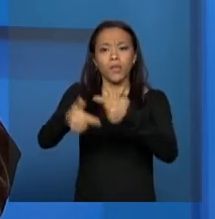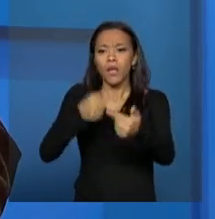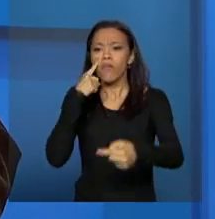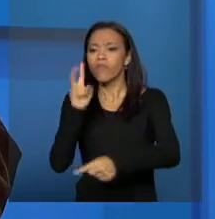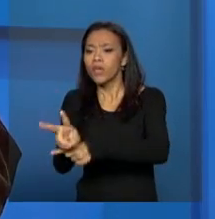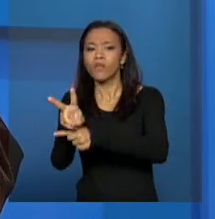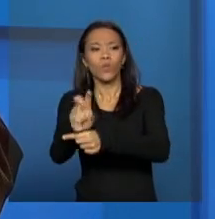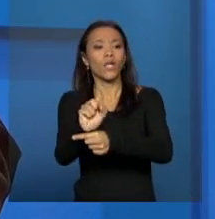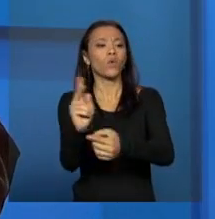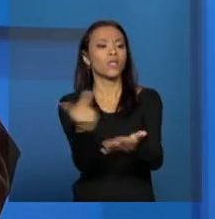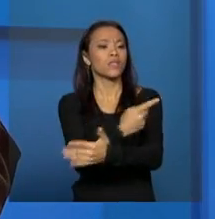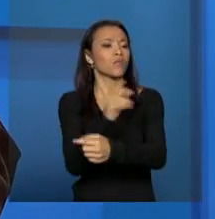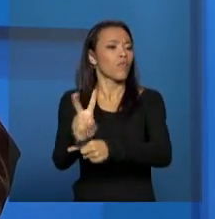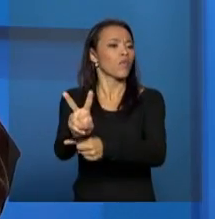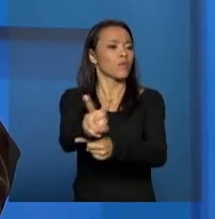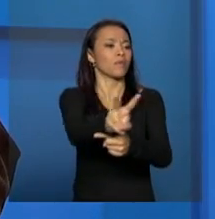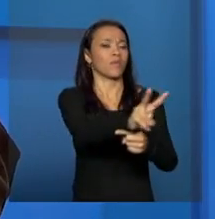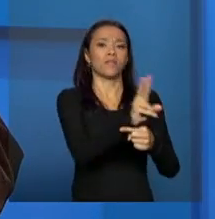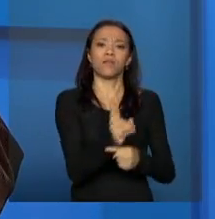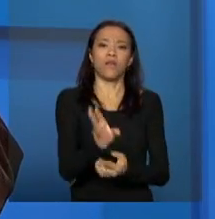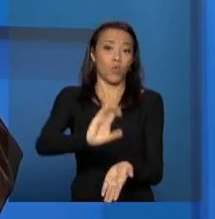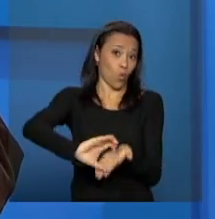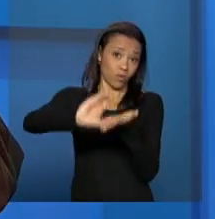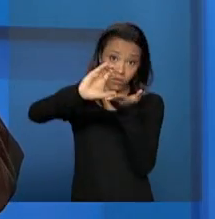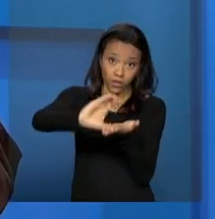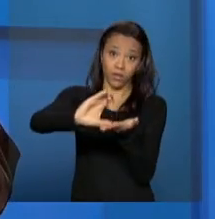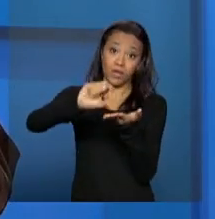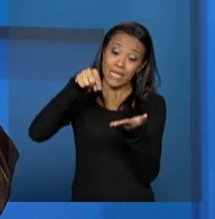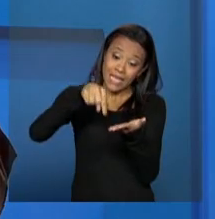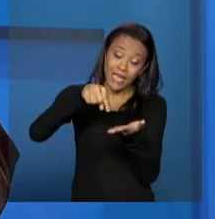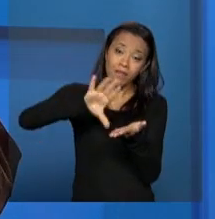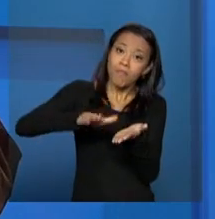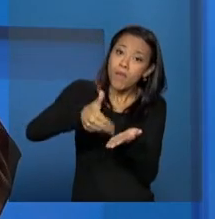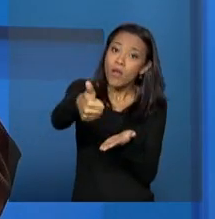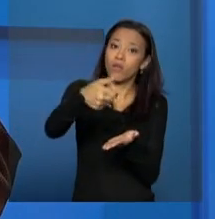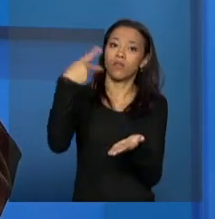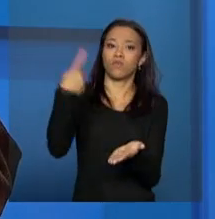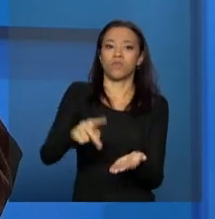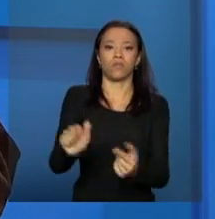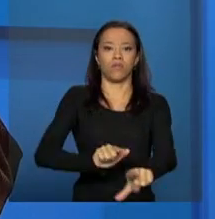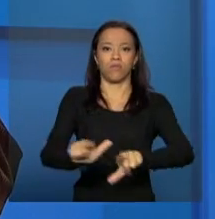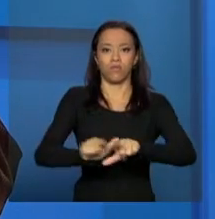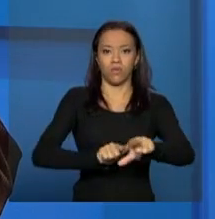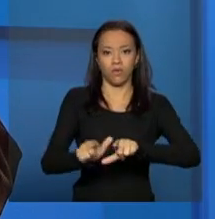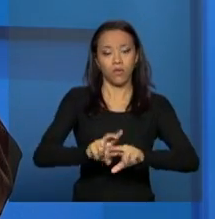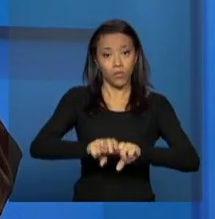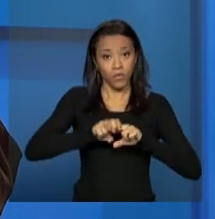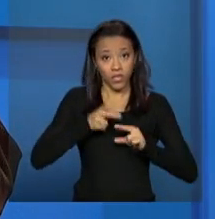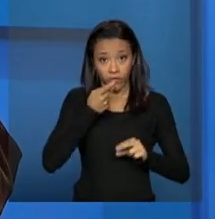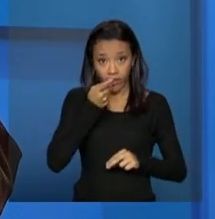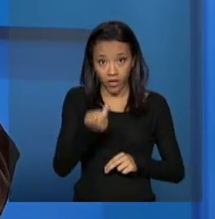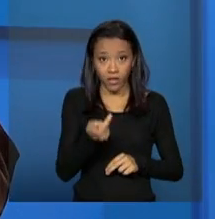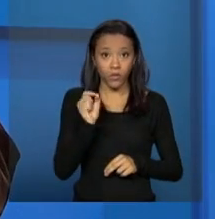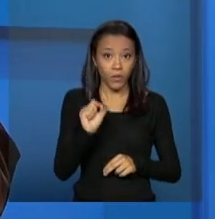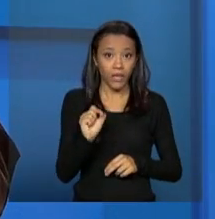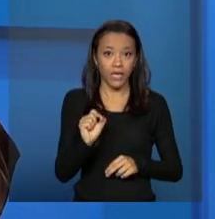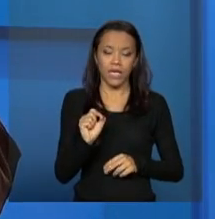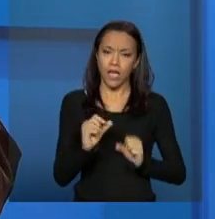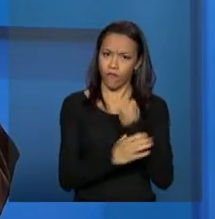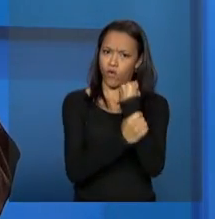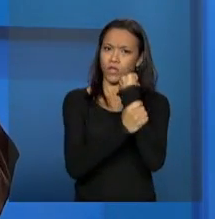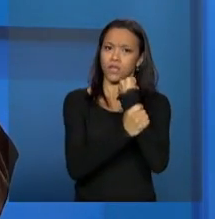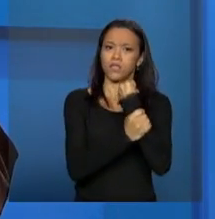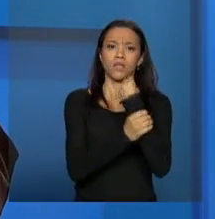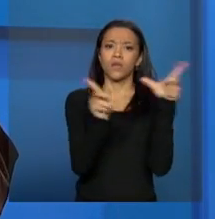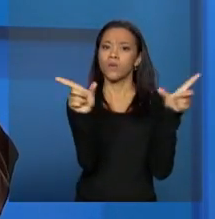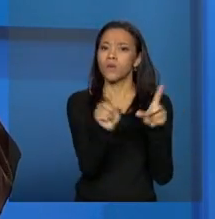a política. E, ao acompanhar diariamente a política, ele possa estar melhorando isso. Por isso que a gente está, nesse momento, falando de consolidar de vez os suas, porque a